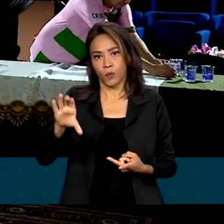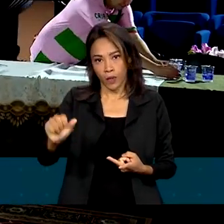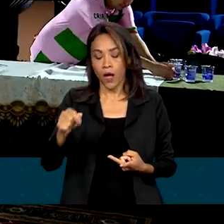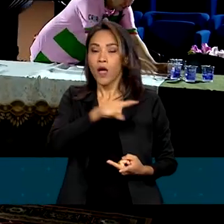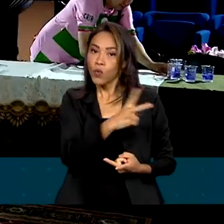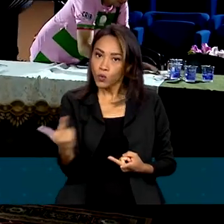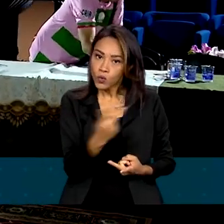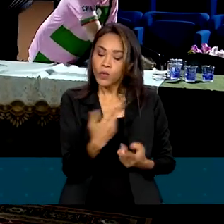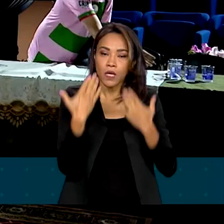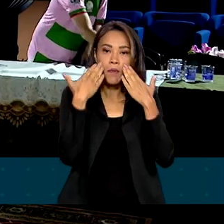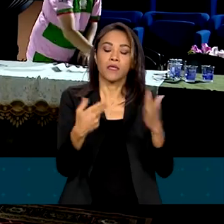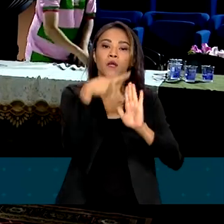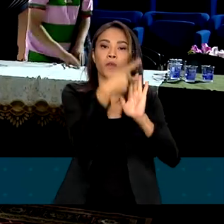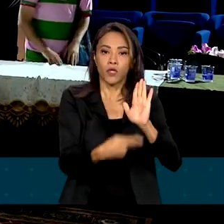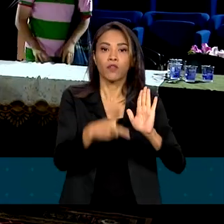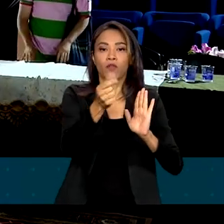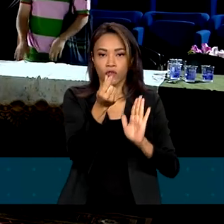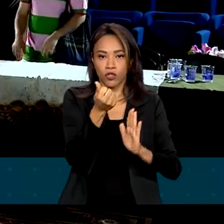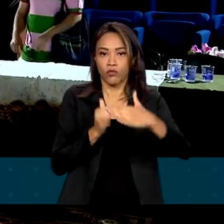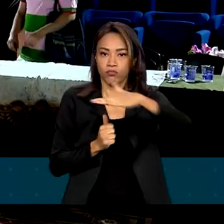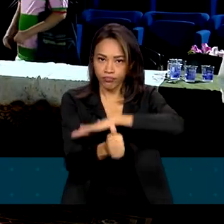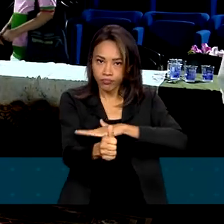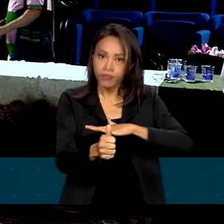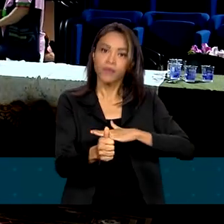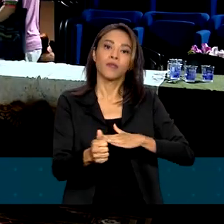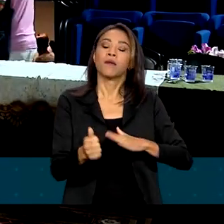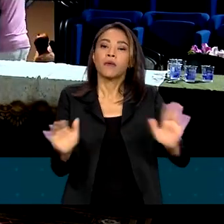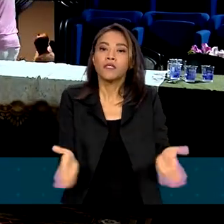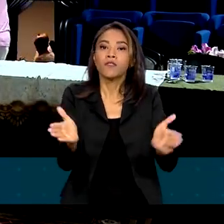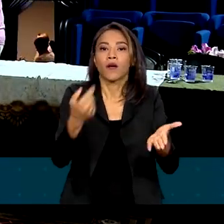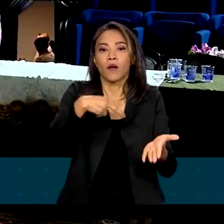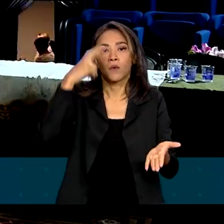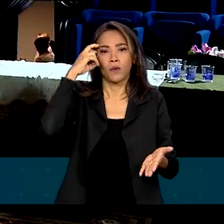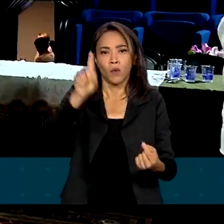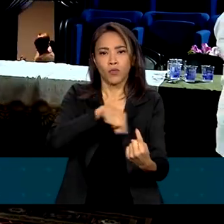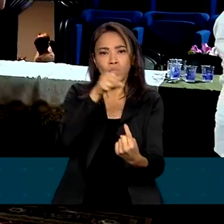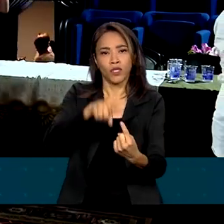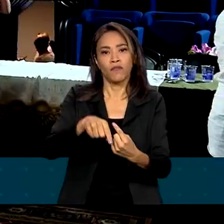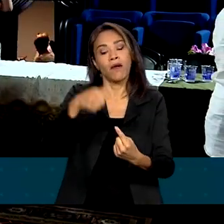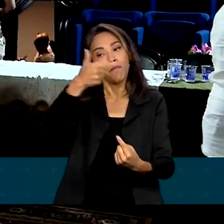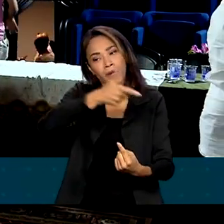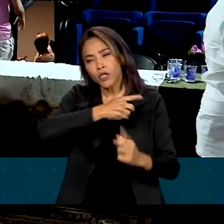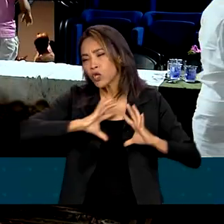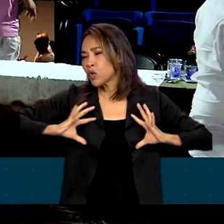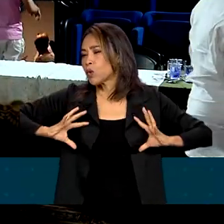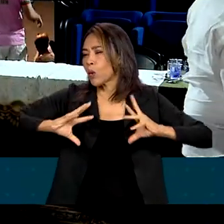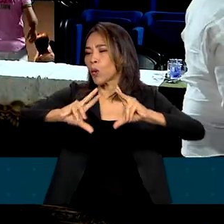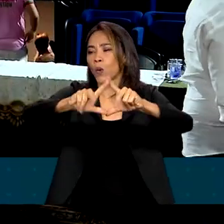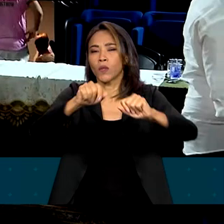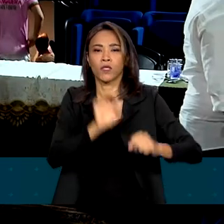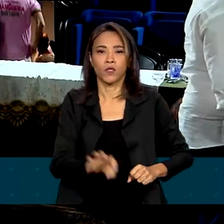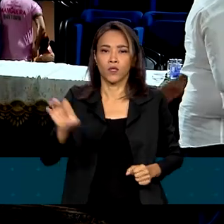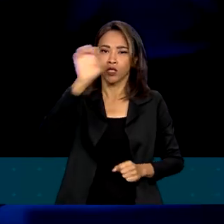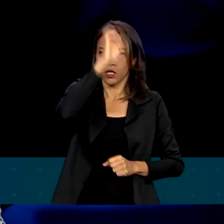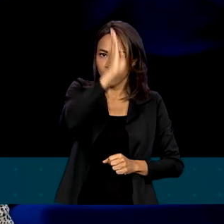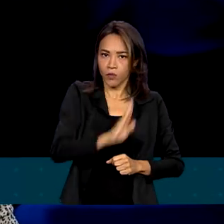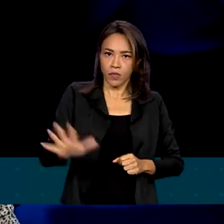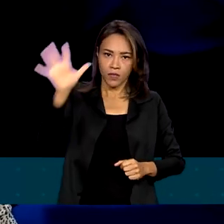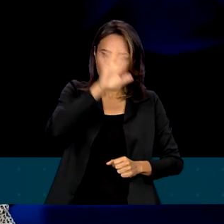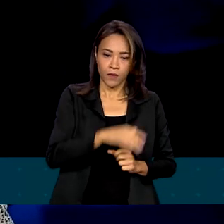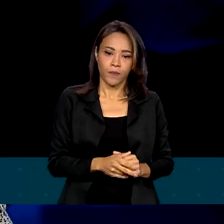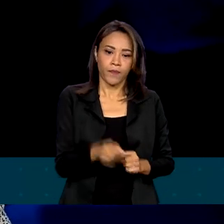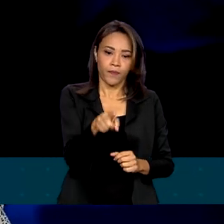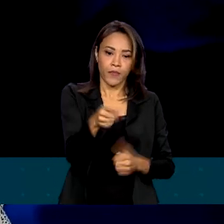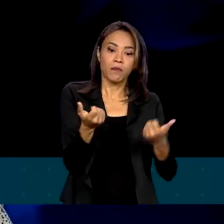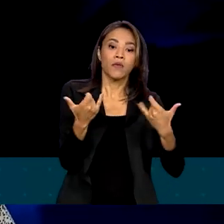lei de incentivo à cultura. No próximo ano, o objetivo é ampliar esse apoio para todos os estados do país. Nós queremos